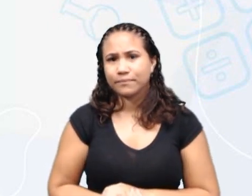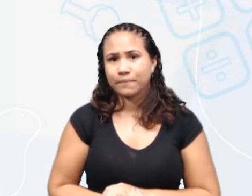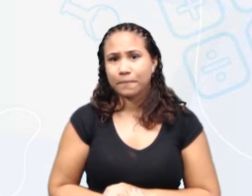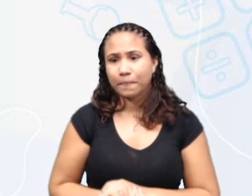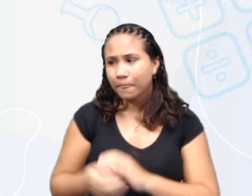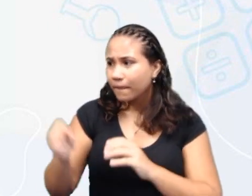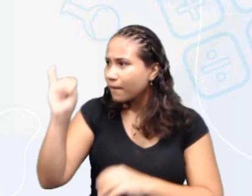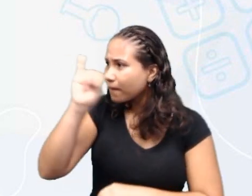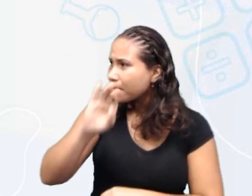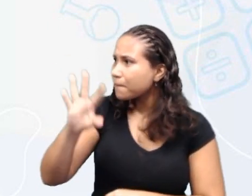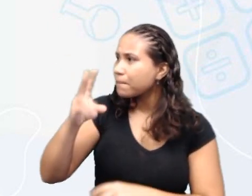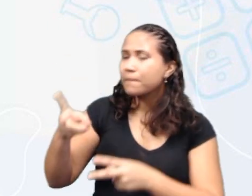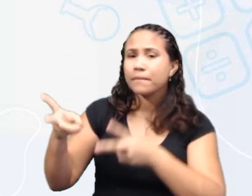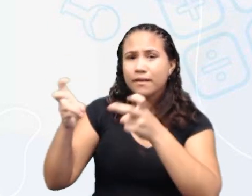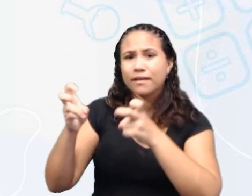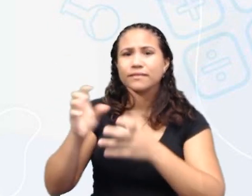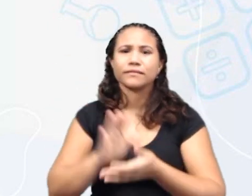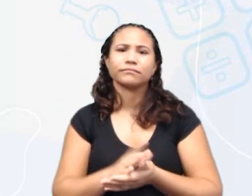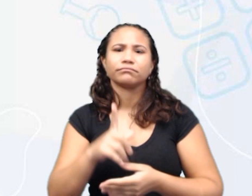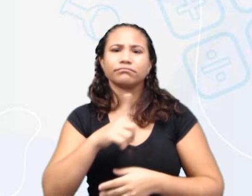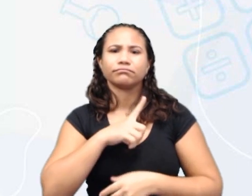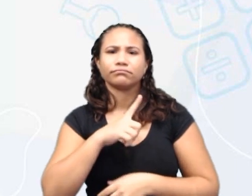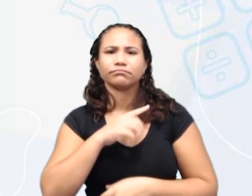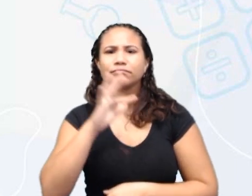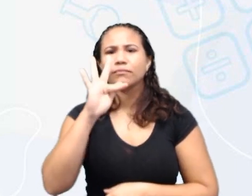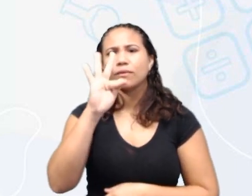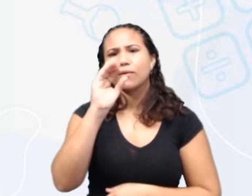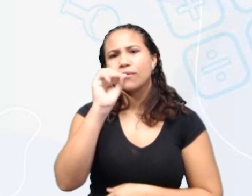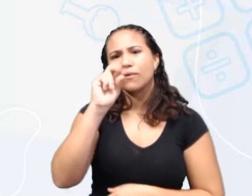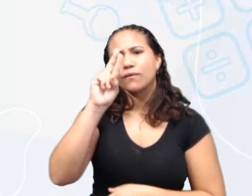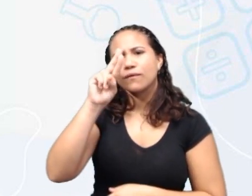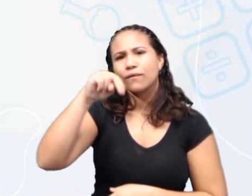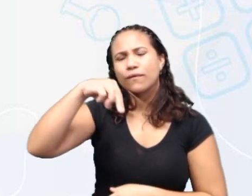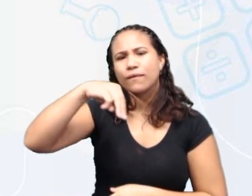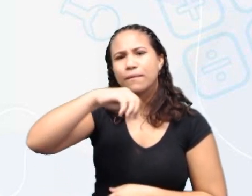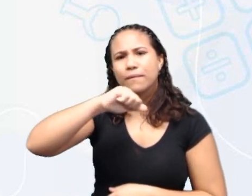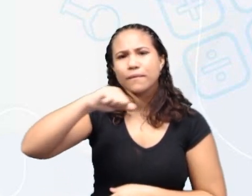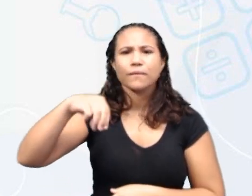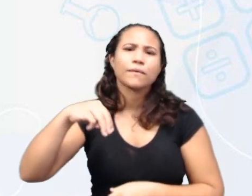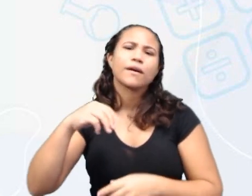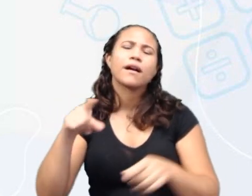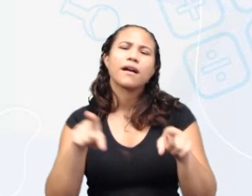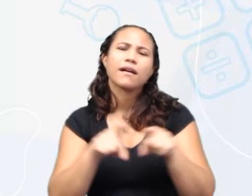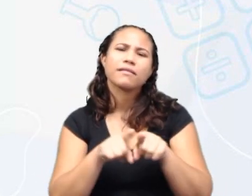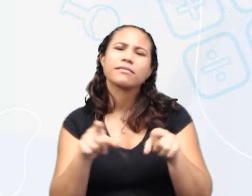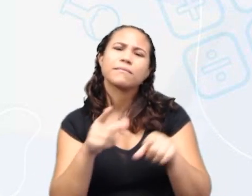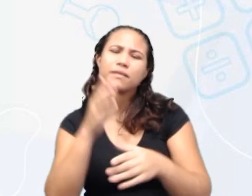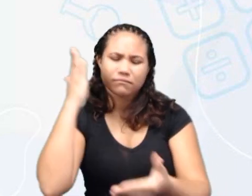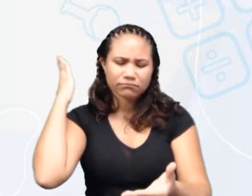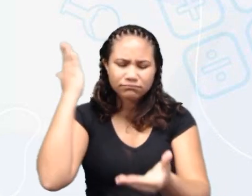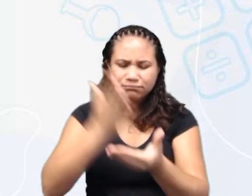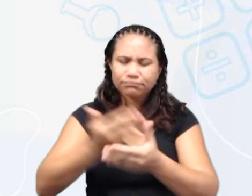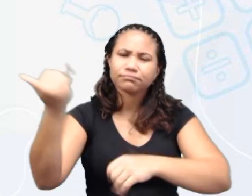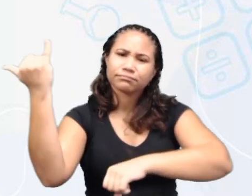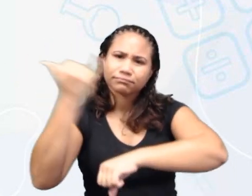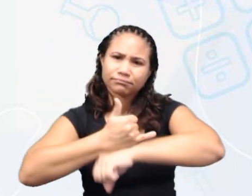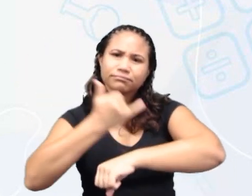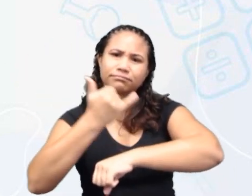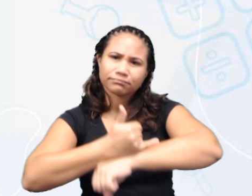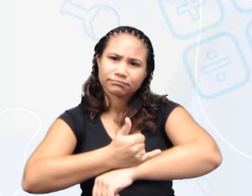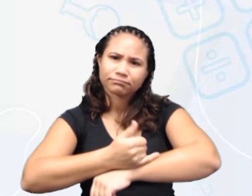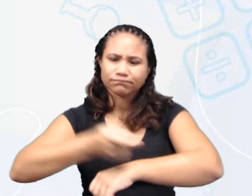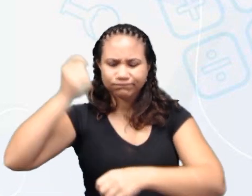figura, nós temos o formão e o machado que são exemplos de instrumentos